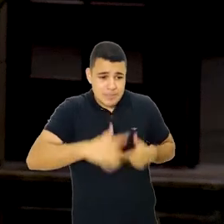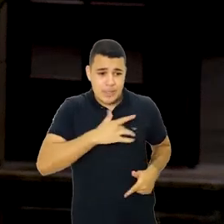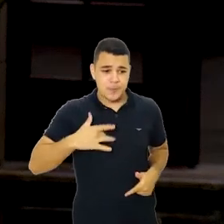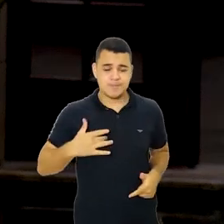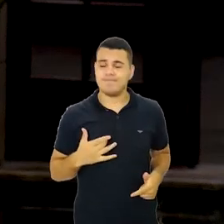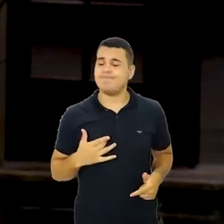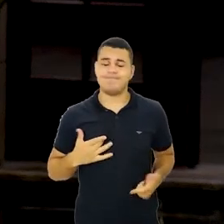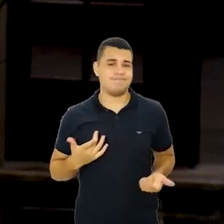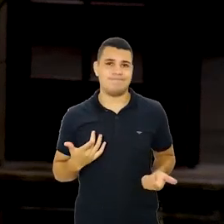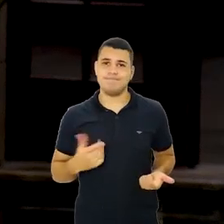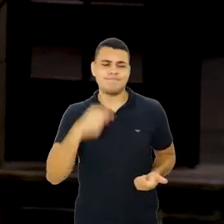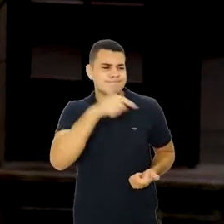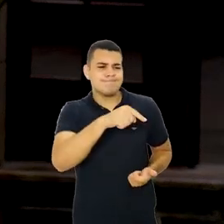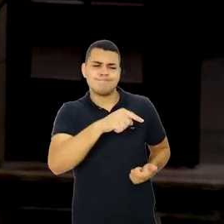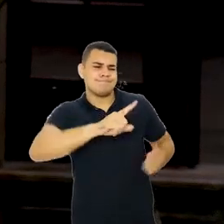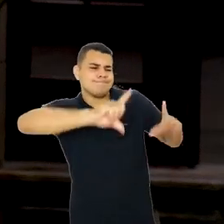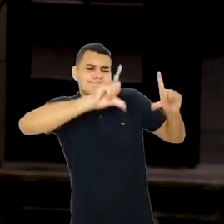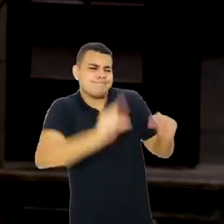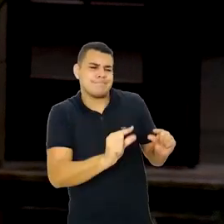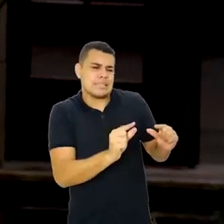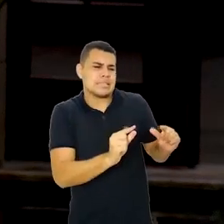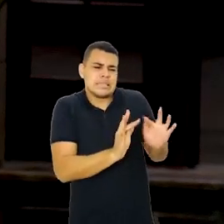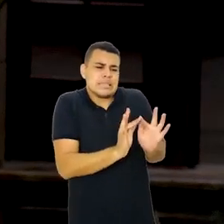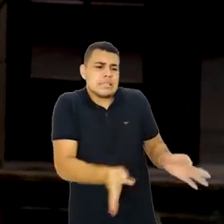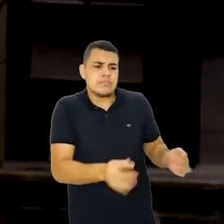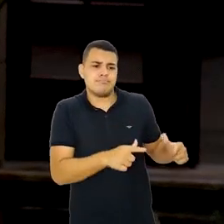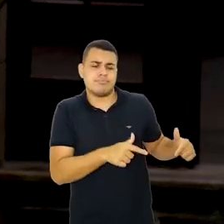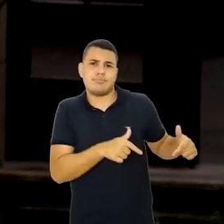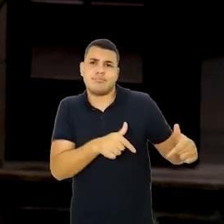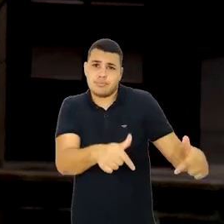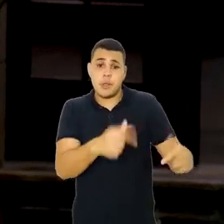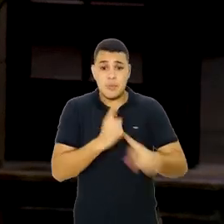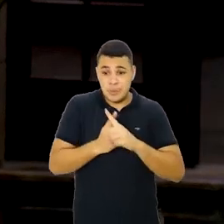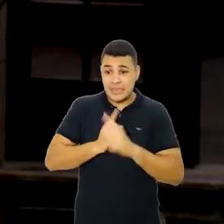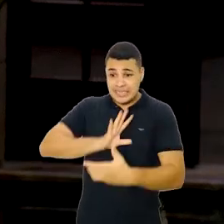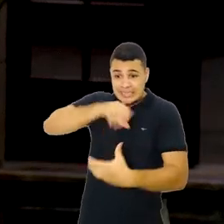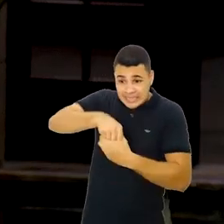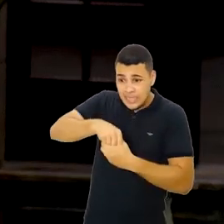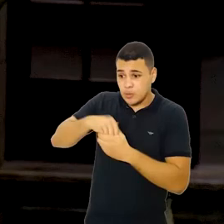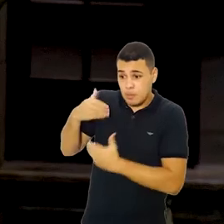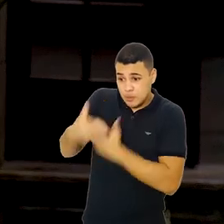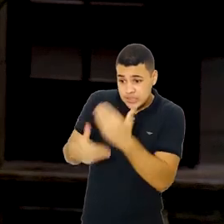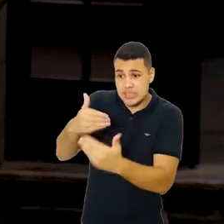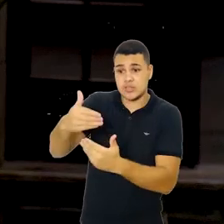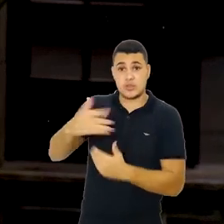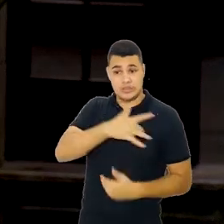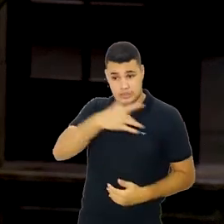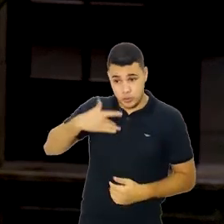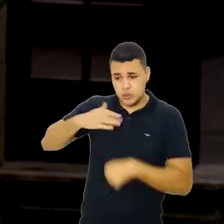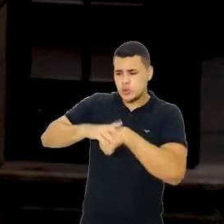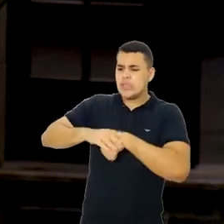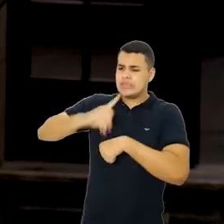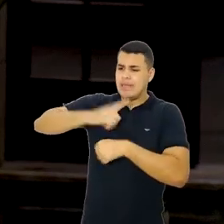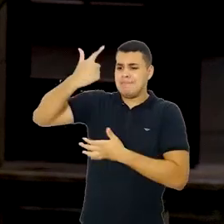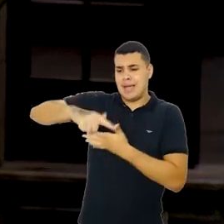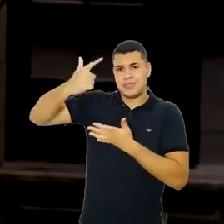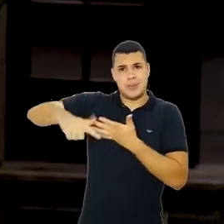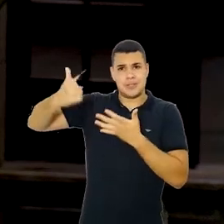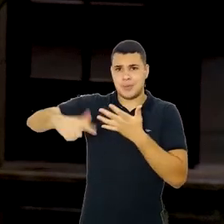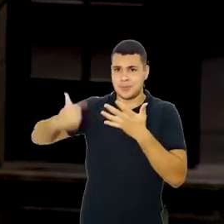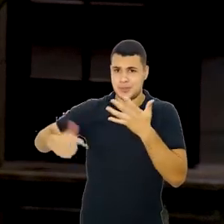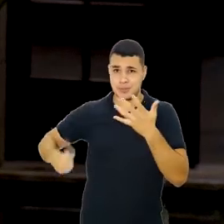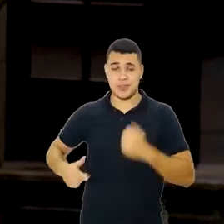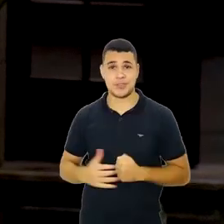da população. Na verdade, ele é uma parte muito pequena da complexa questão do processo